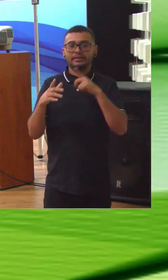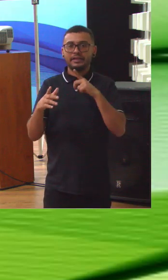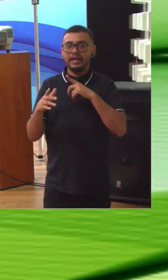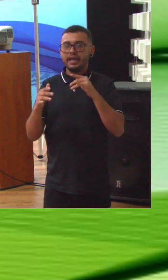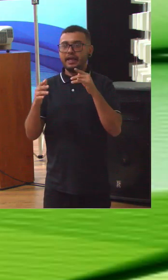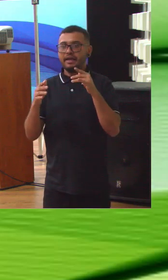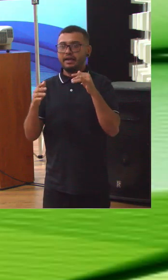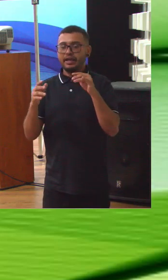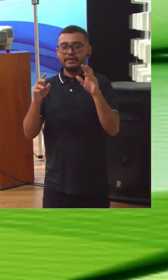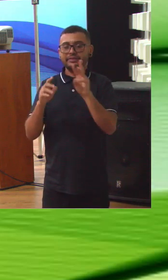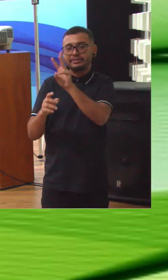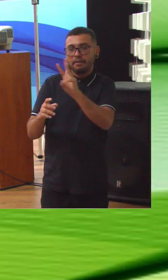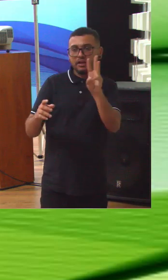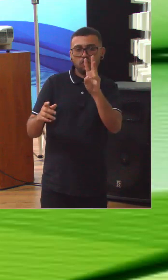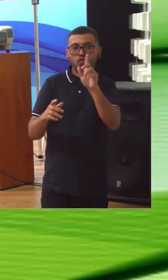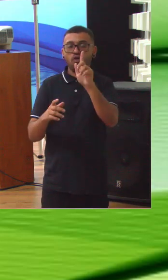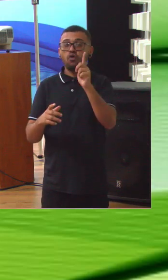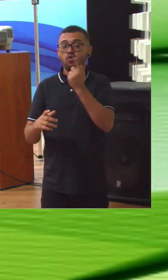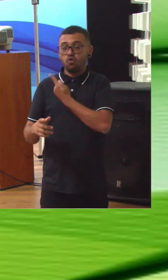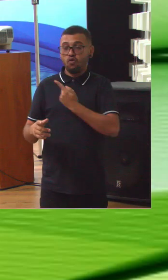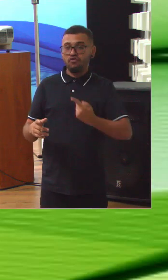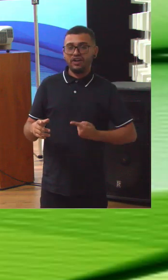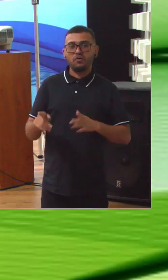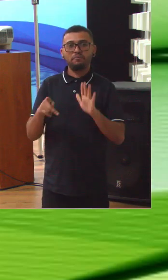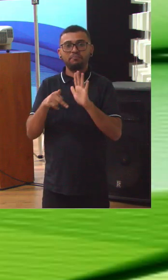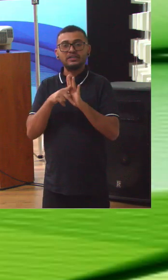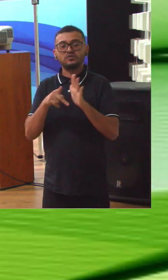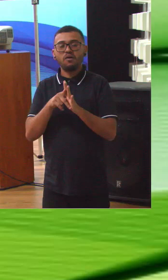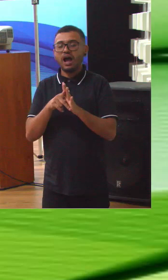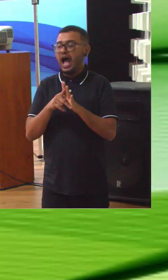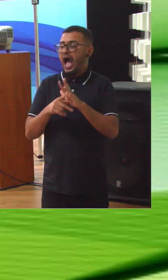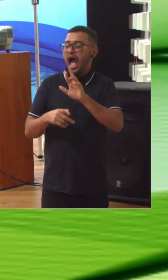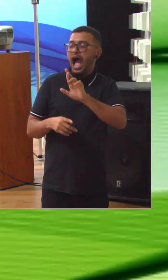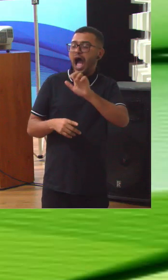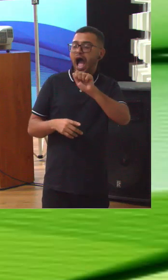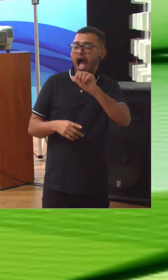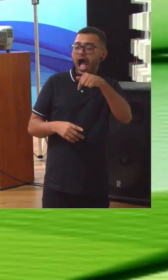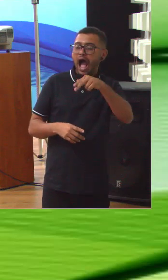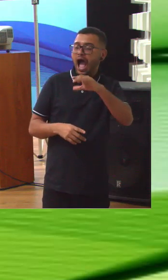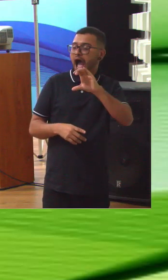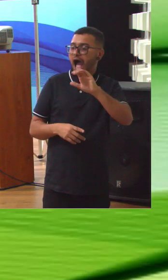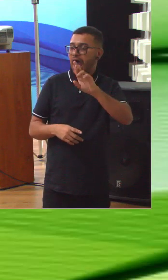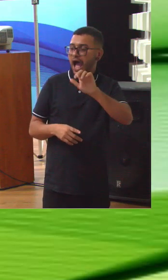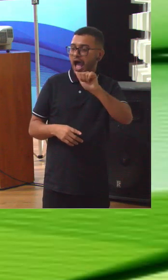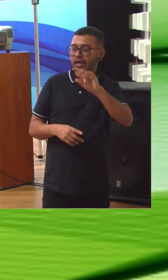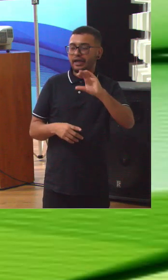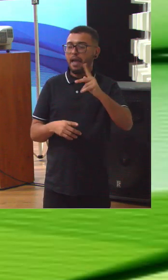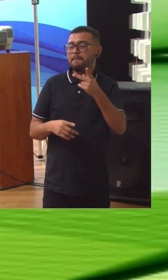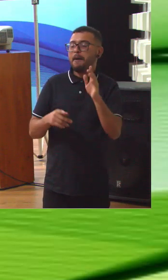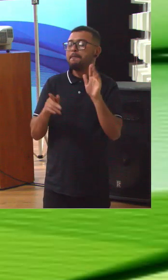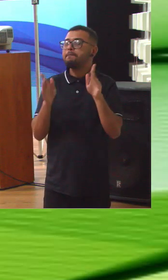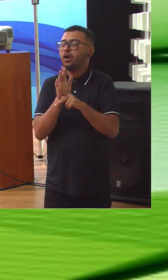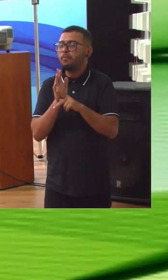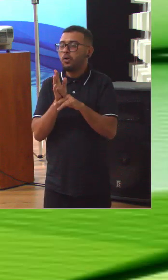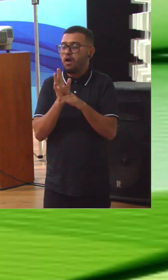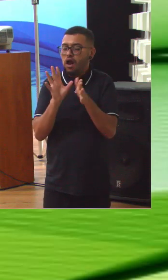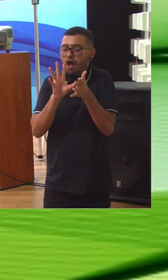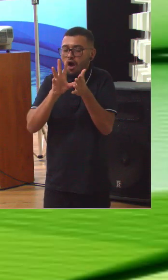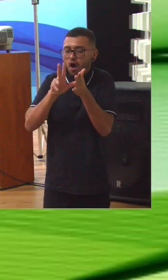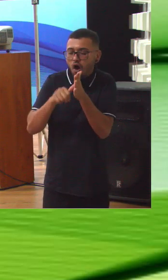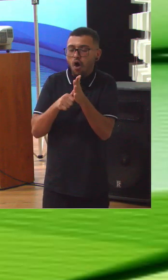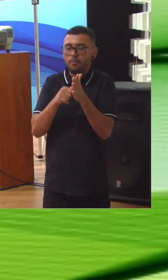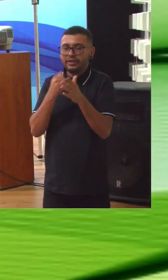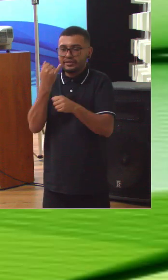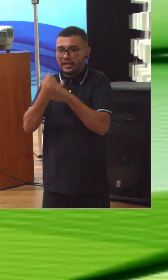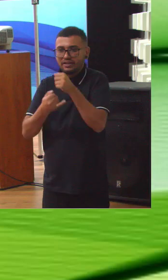caso de site do governo sendo derrubado pelos hackers. Isso está acontecendo uma vez atrás da outra. Vocês, por exemplo, tiveram a